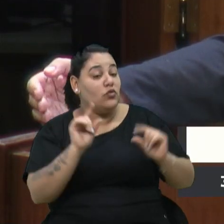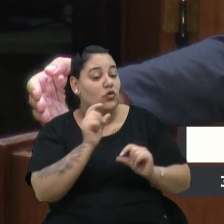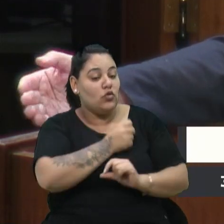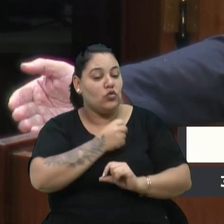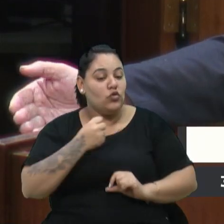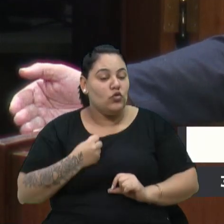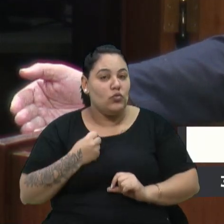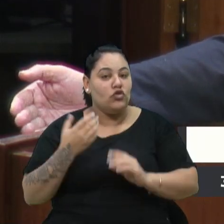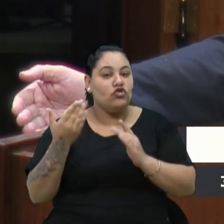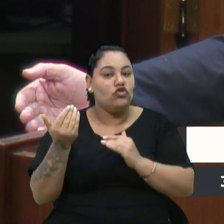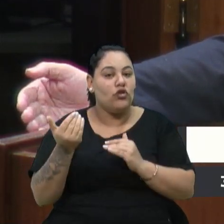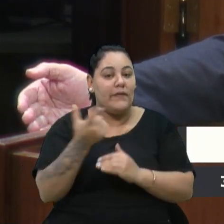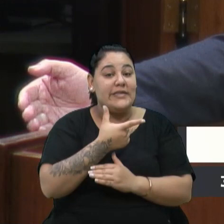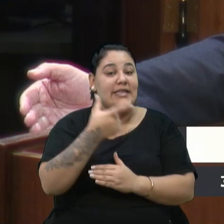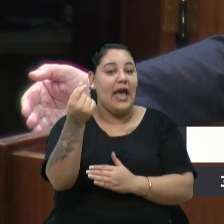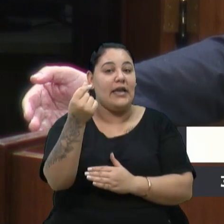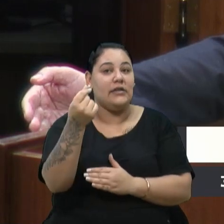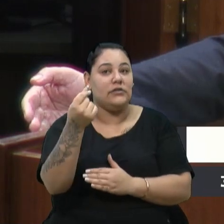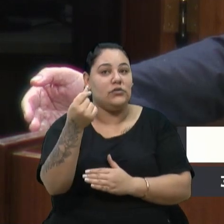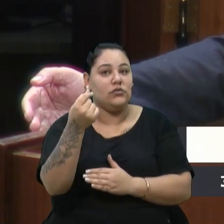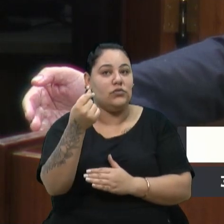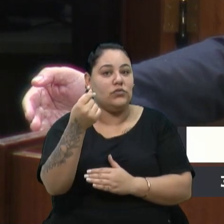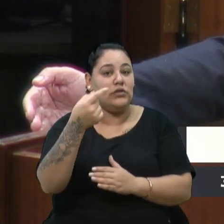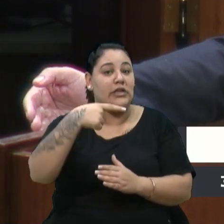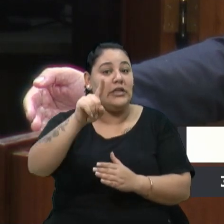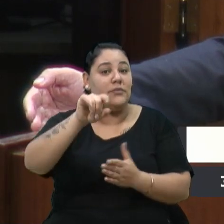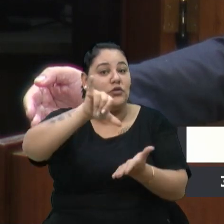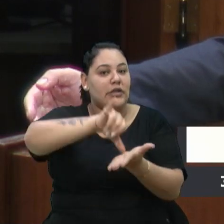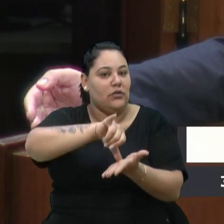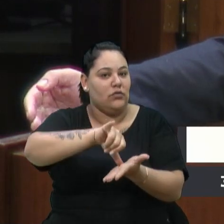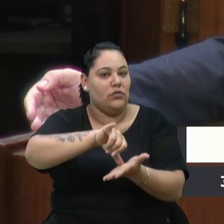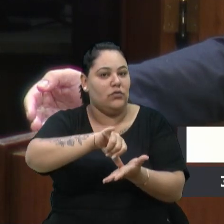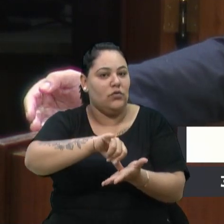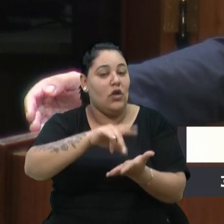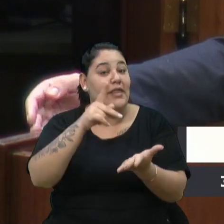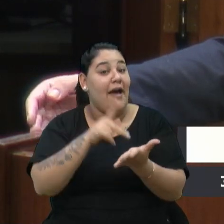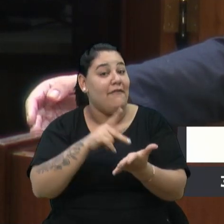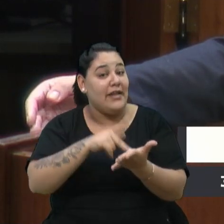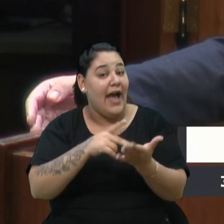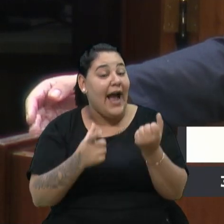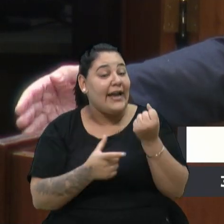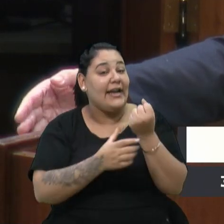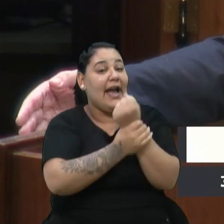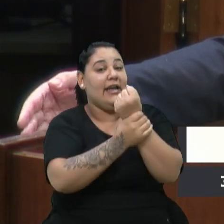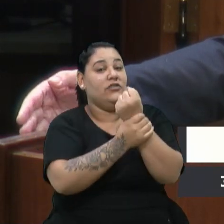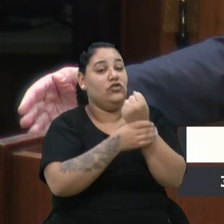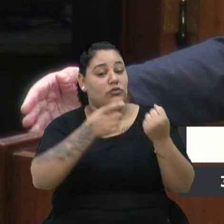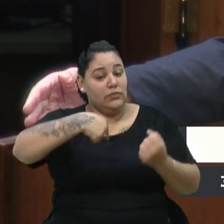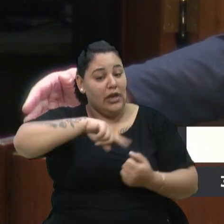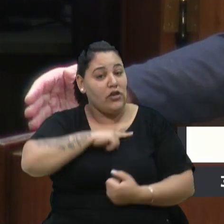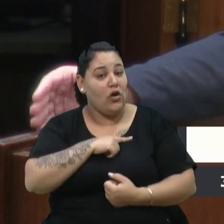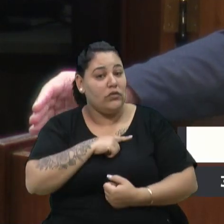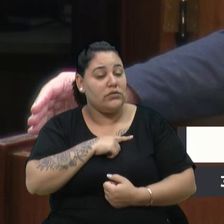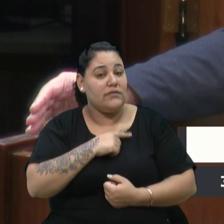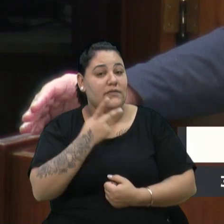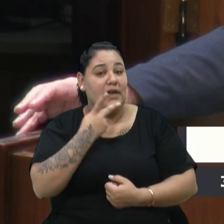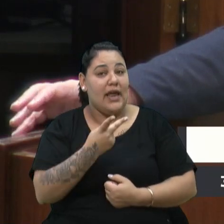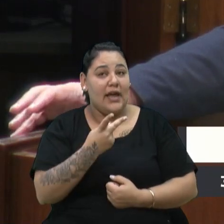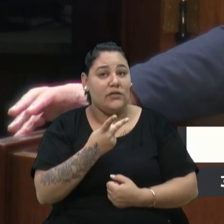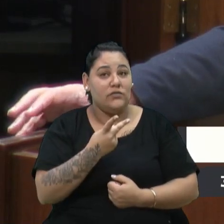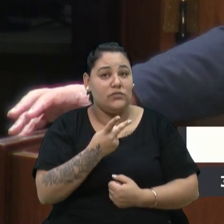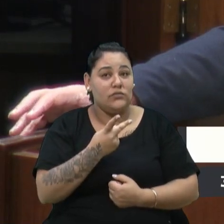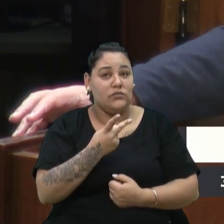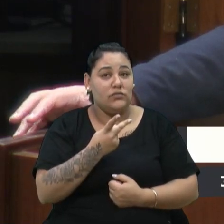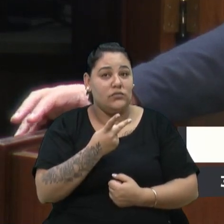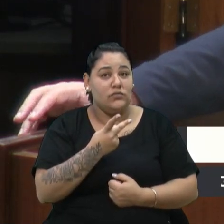saindo do Santa Fé e indo para o centro. Garantiram para nós, garantiram para nós que o Murial de Santa Fé,